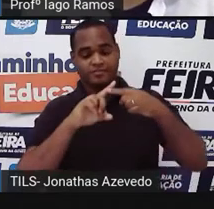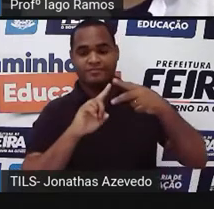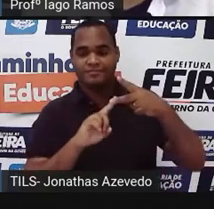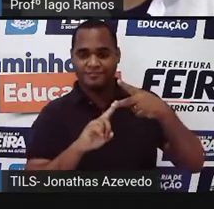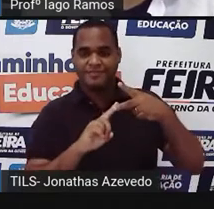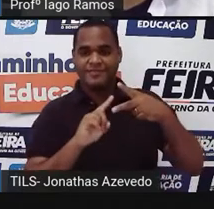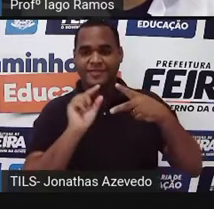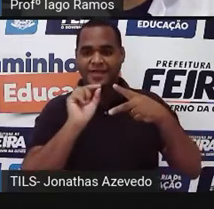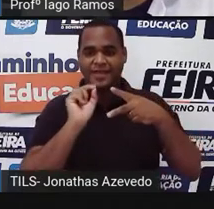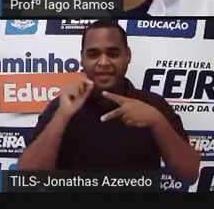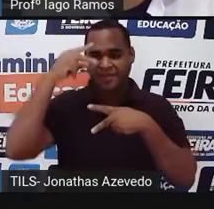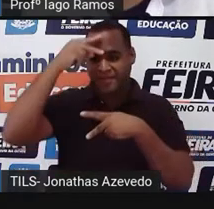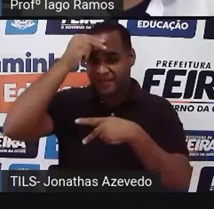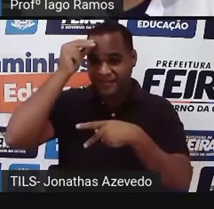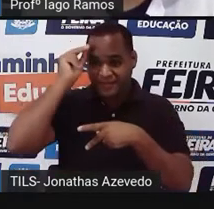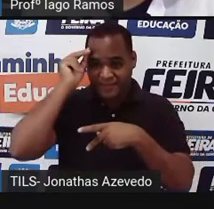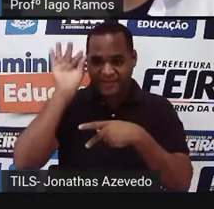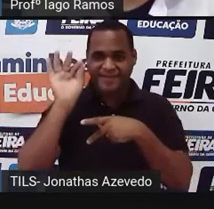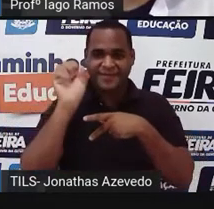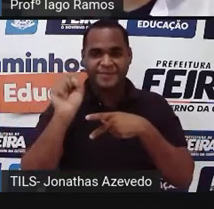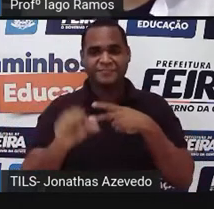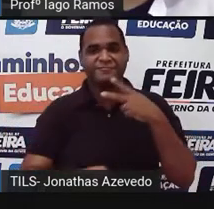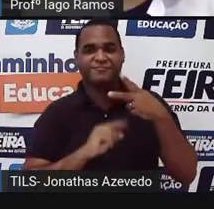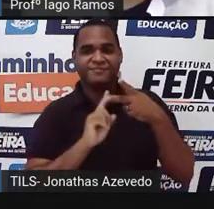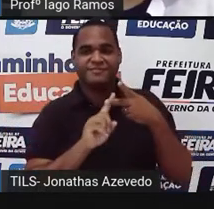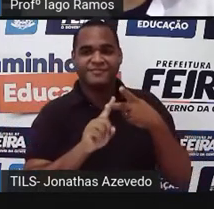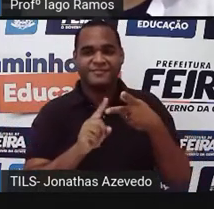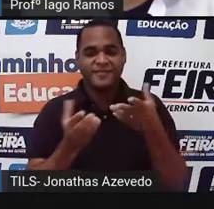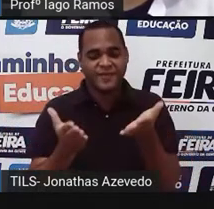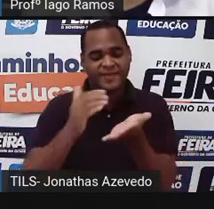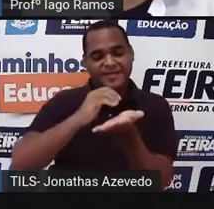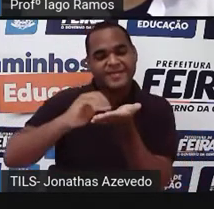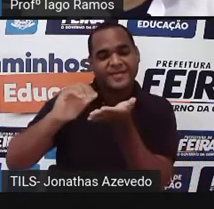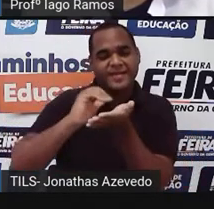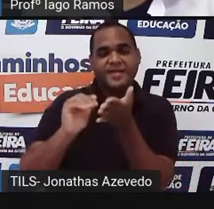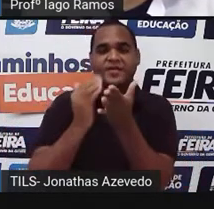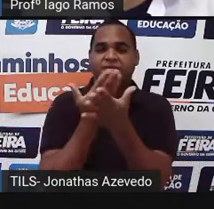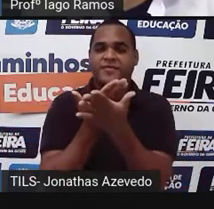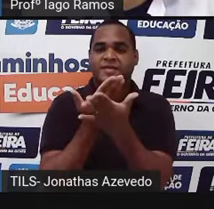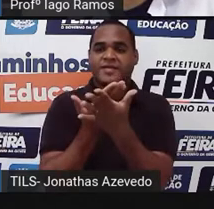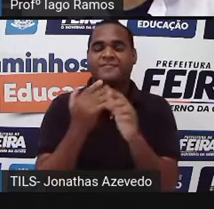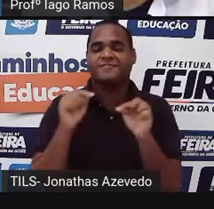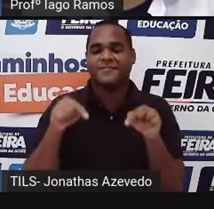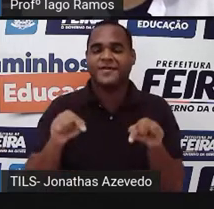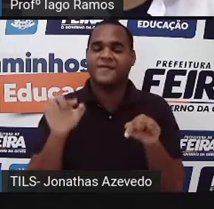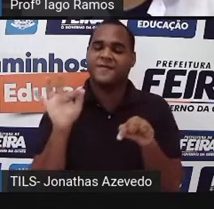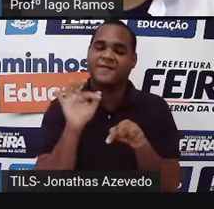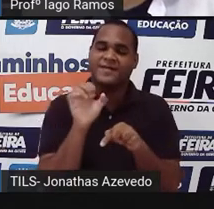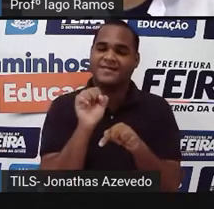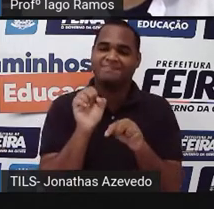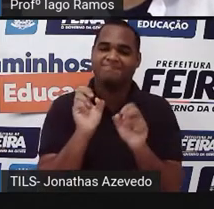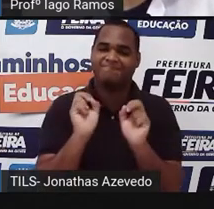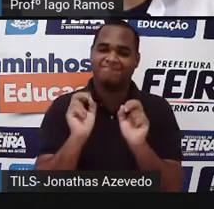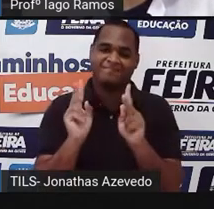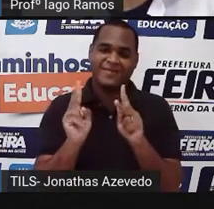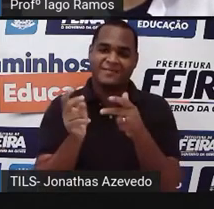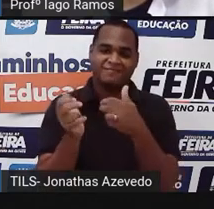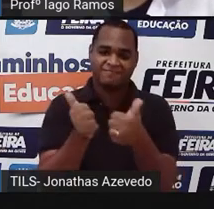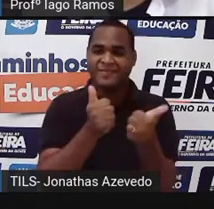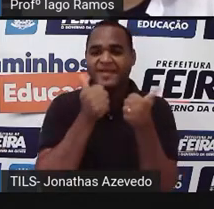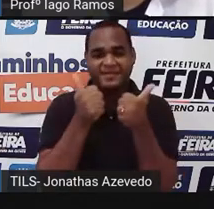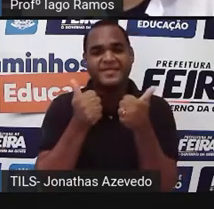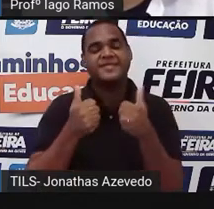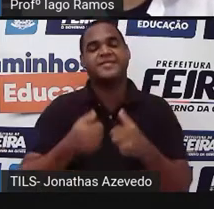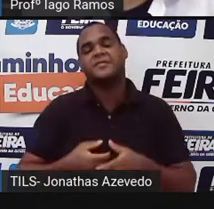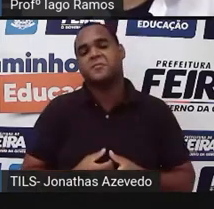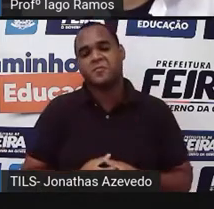da Prefeitura de Feira e também da própria Secretaria de Educação daqui da nossa terra, tá bom? Beleza?